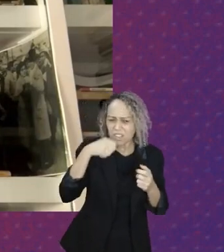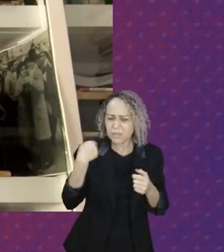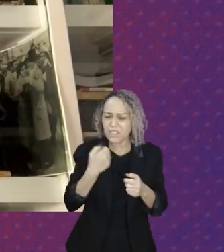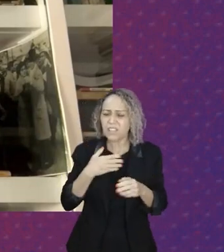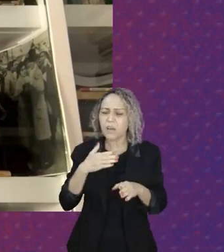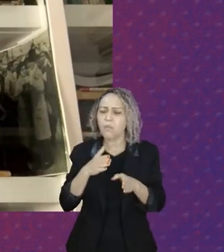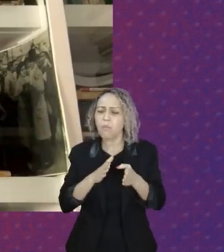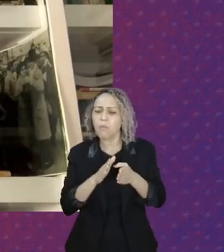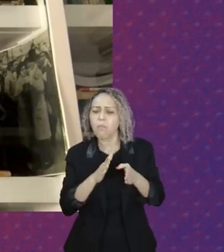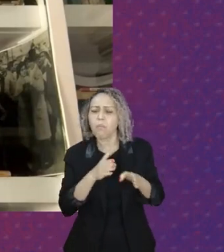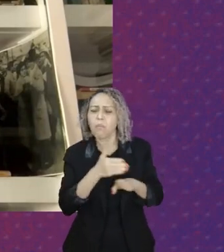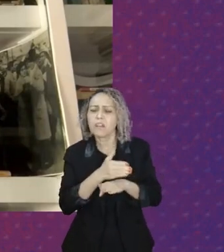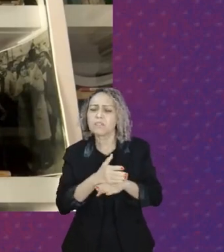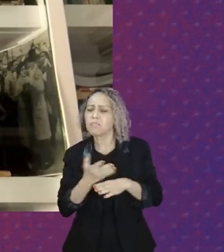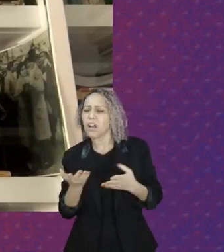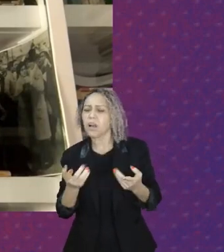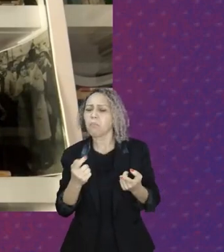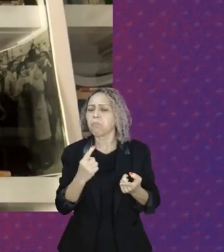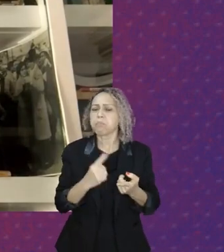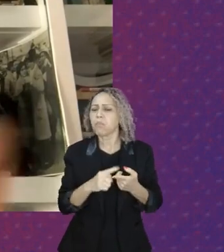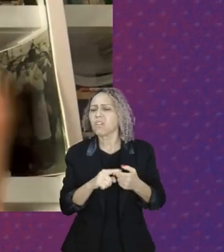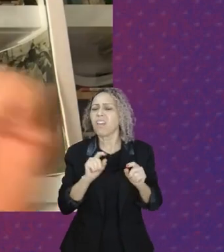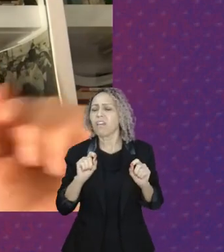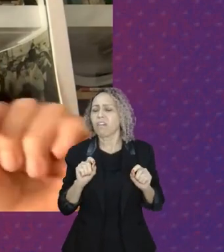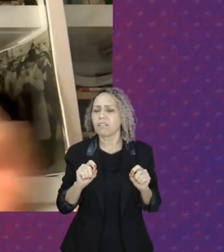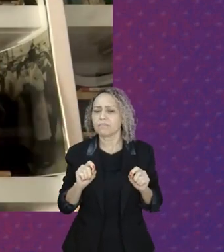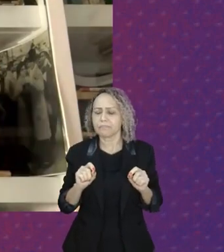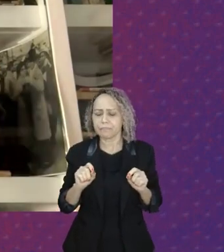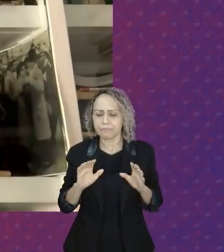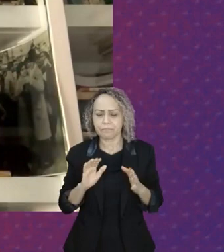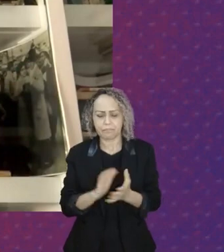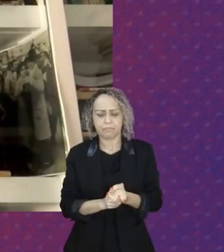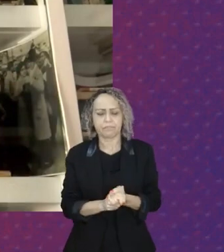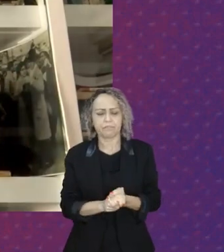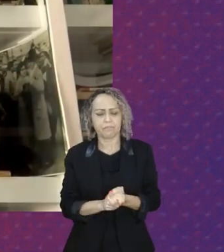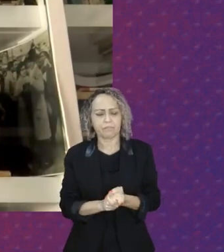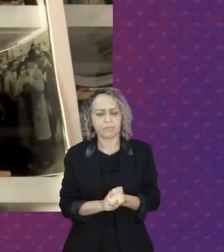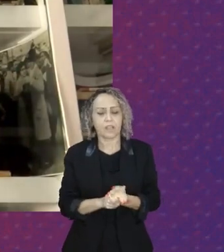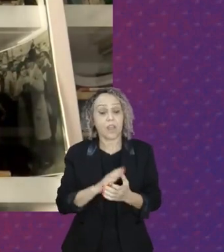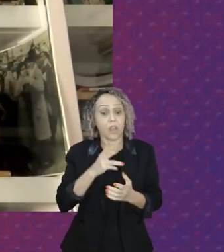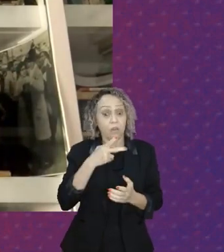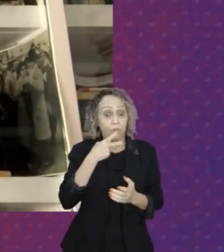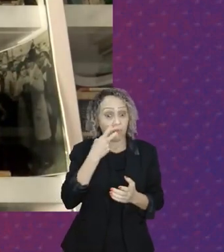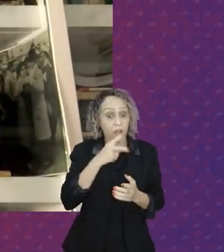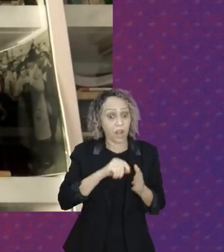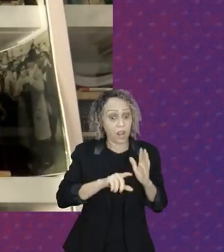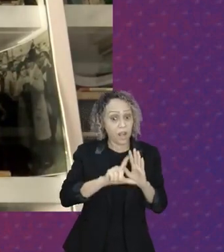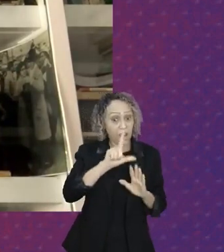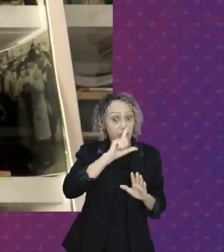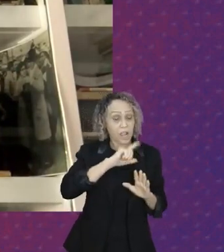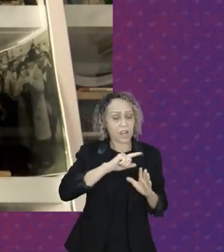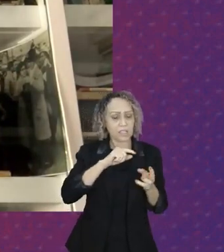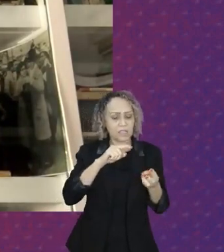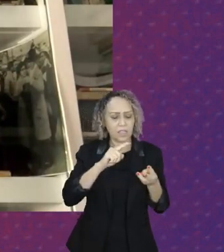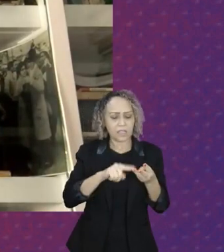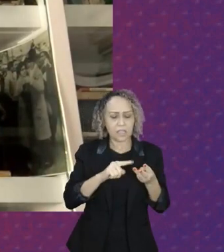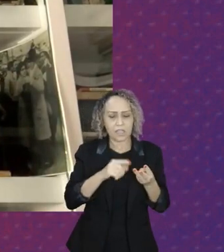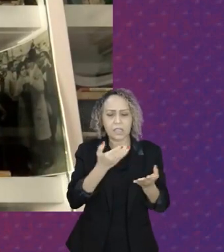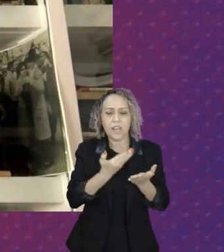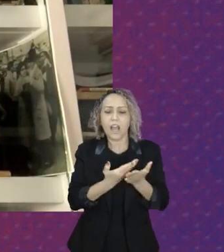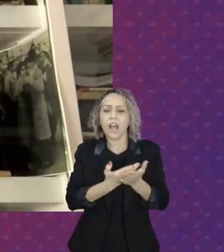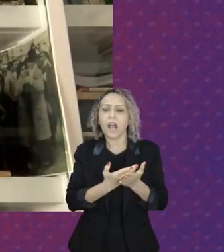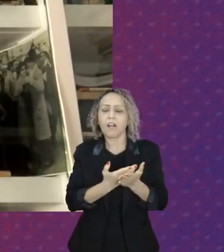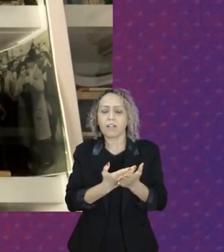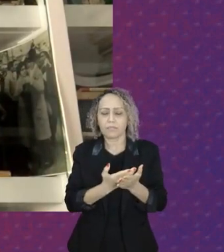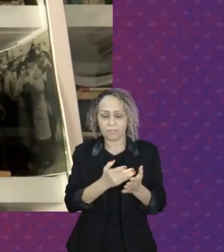mas por quê? Porque aquilo que eu falei no final da terceira aula e quero retomar com vocês, a mesma sociedade que